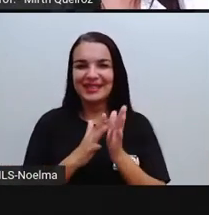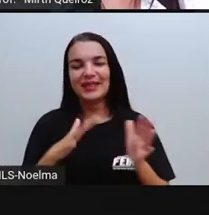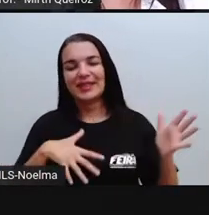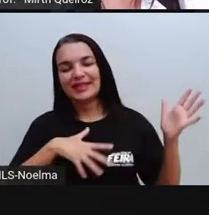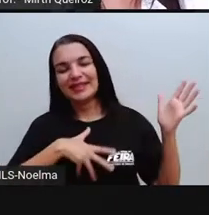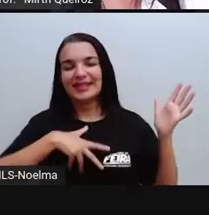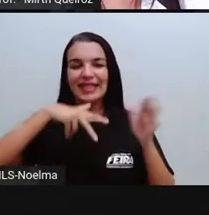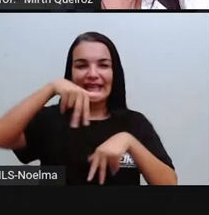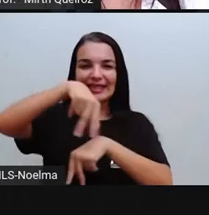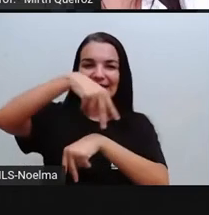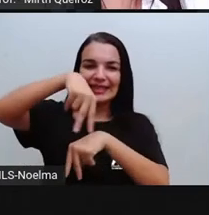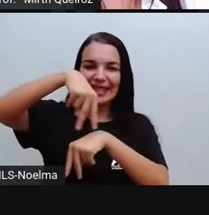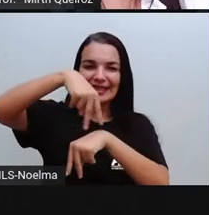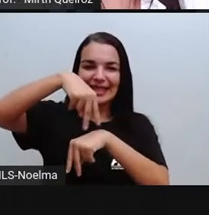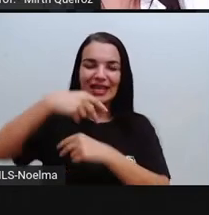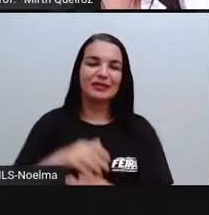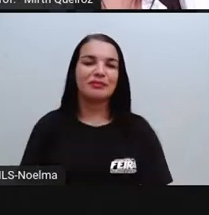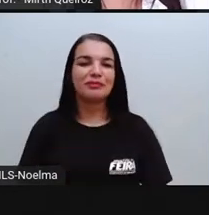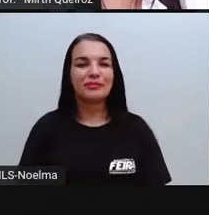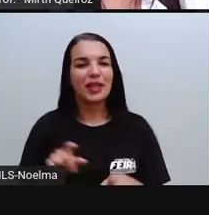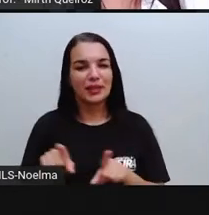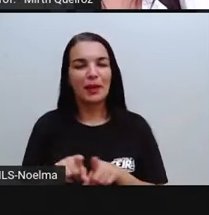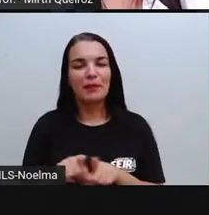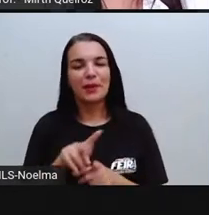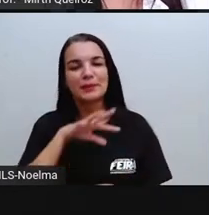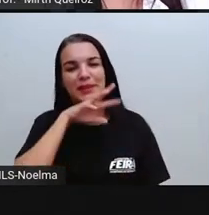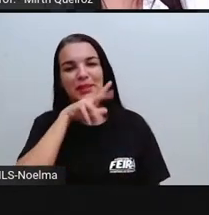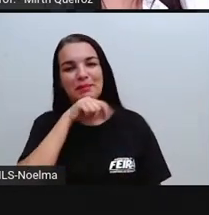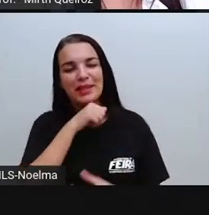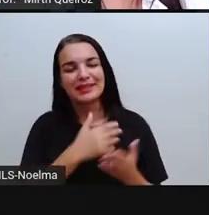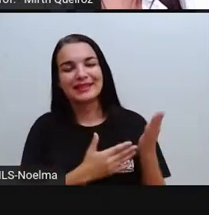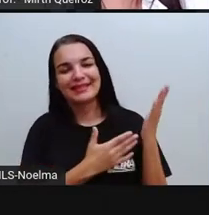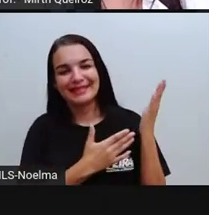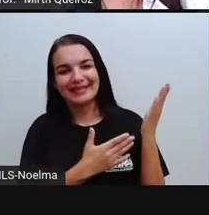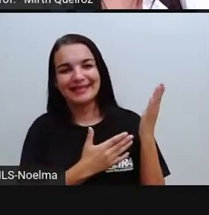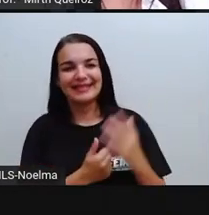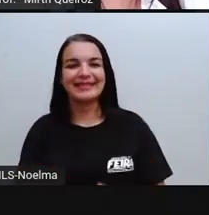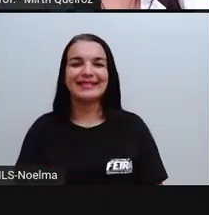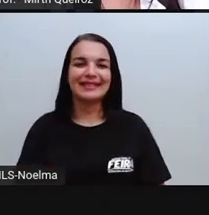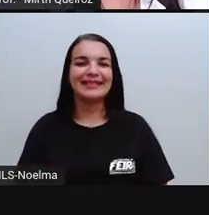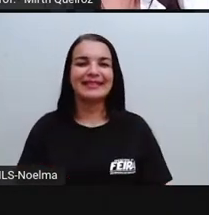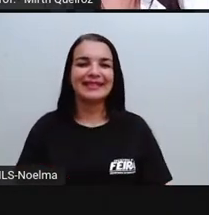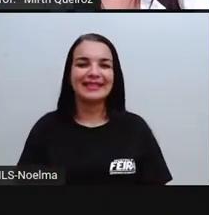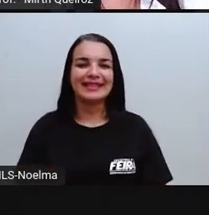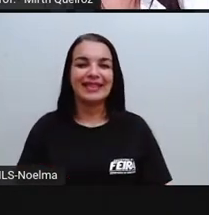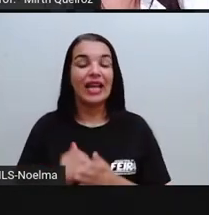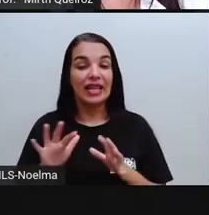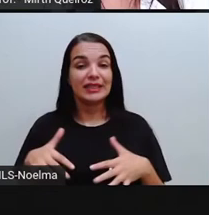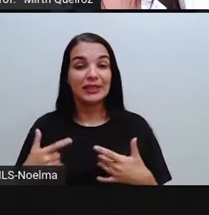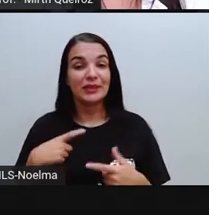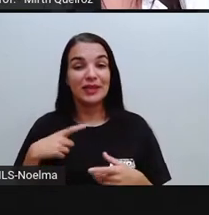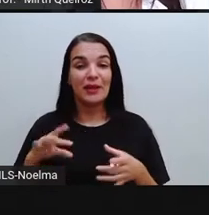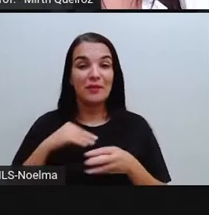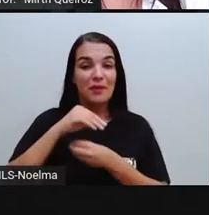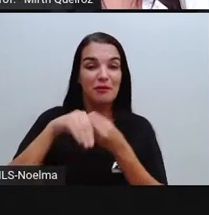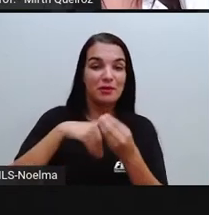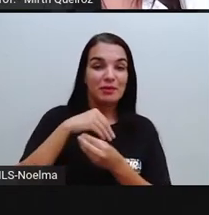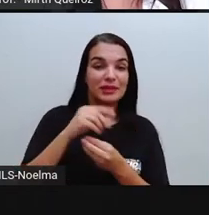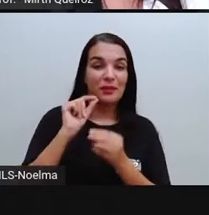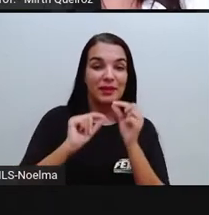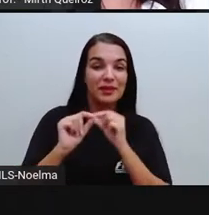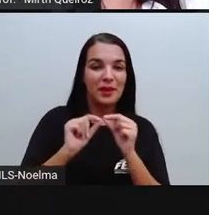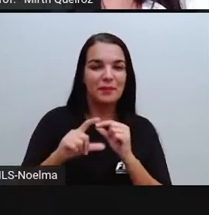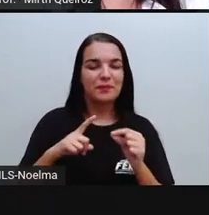São instrumentos utilizados no forró e os próprios animais aí dançando. Então, tem tudo a ver com